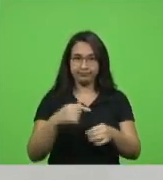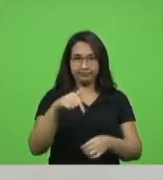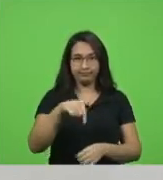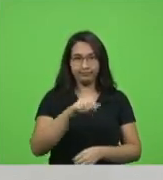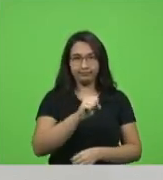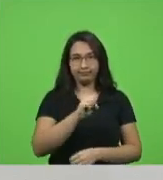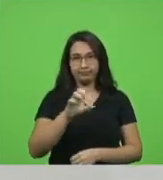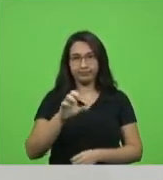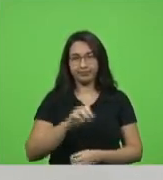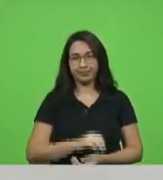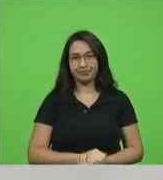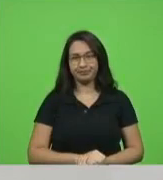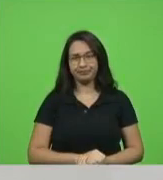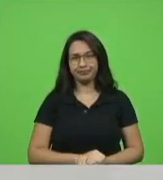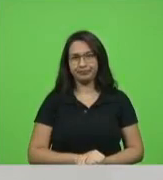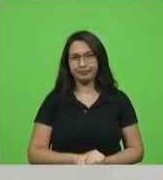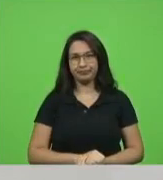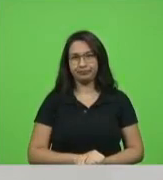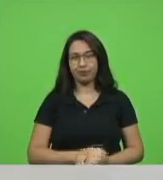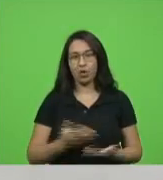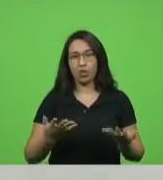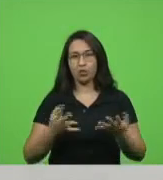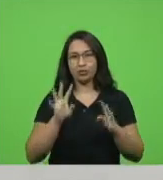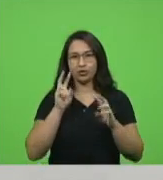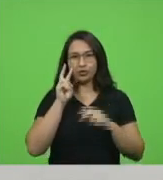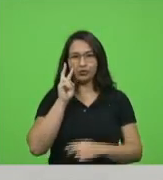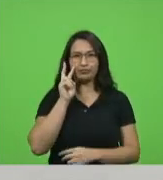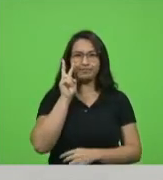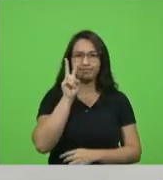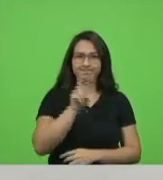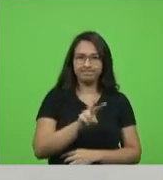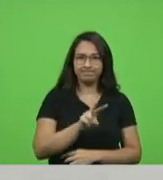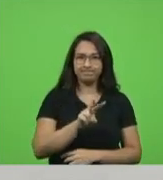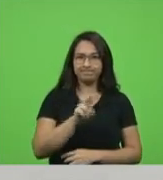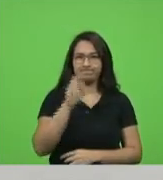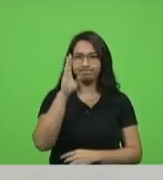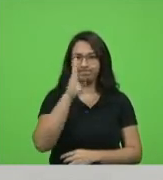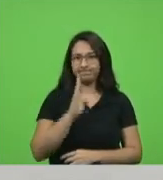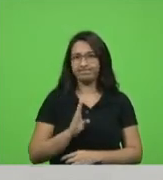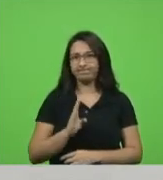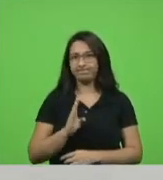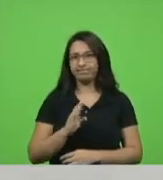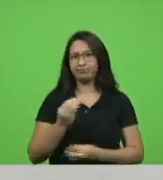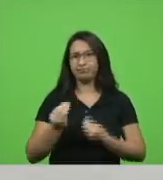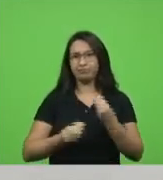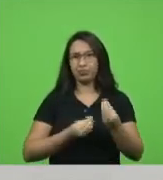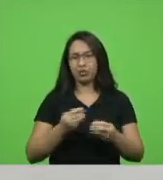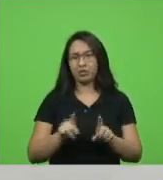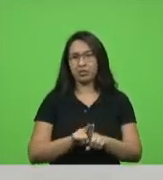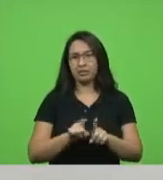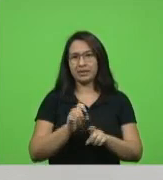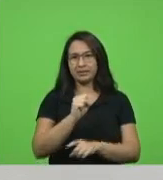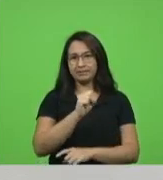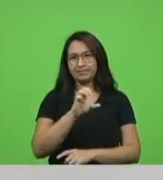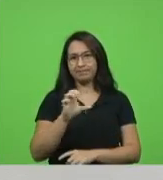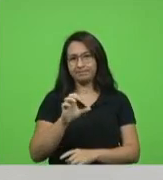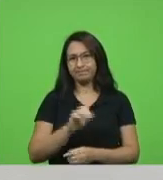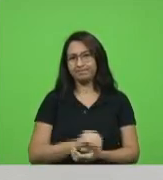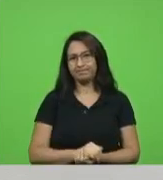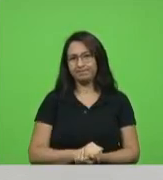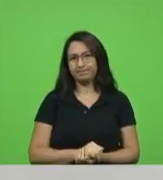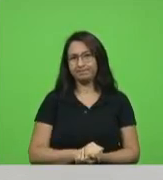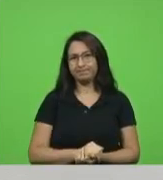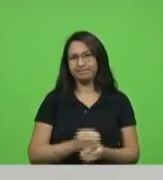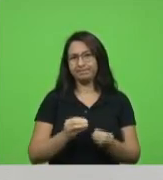situação que Santa Catarina que o Brasil vive que crise da saúde na